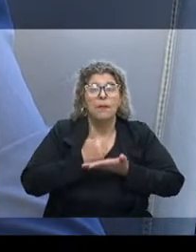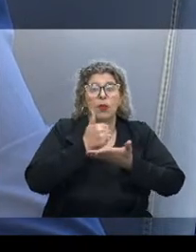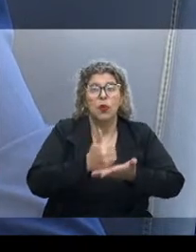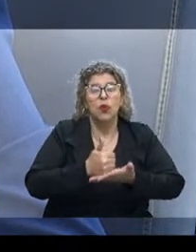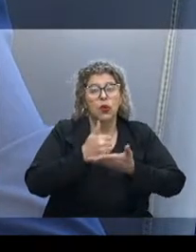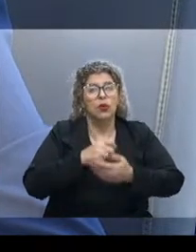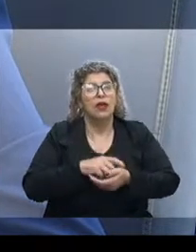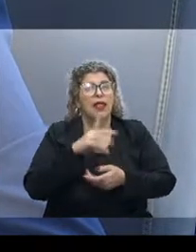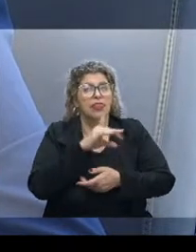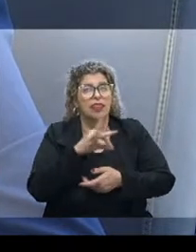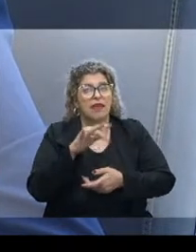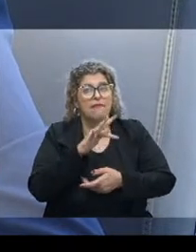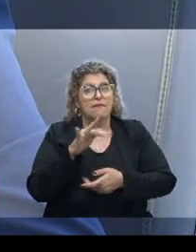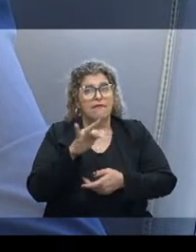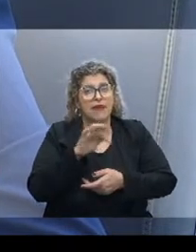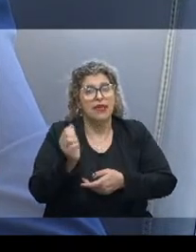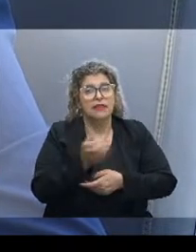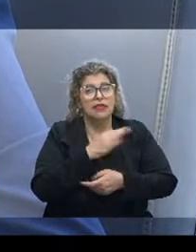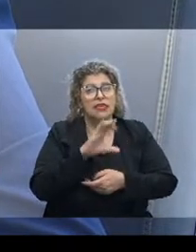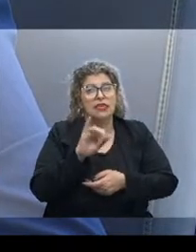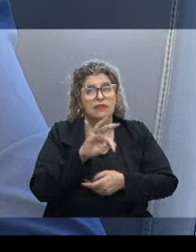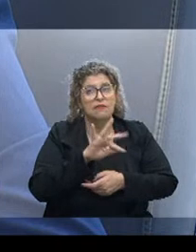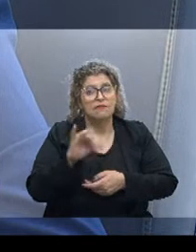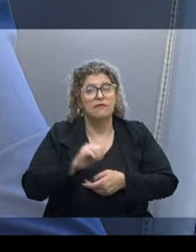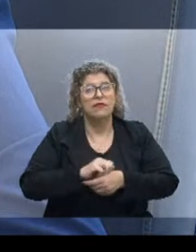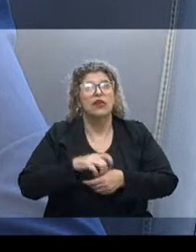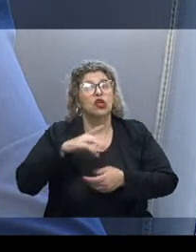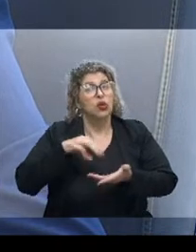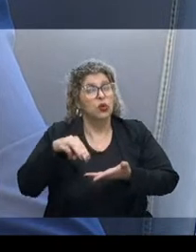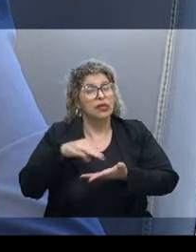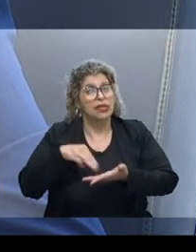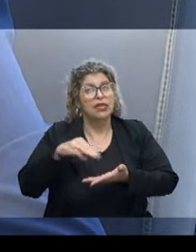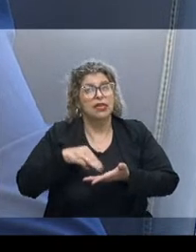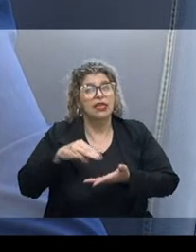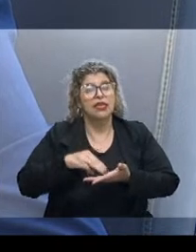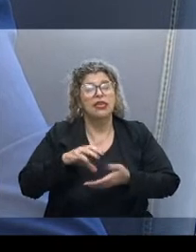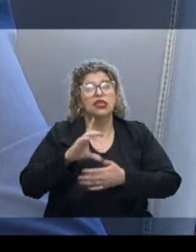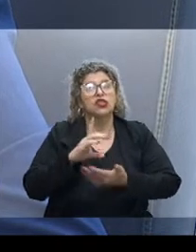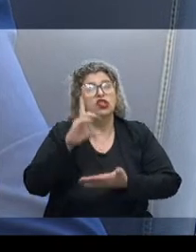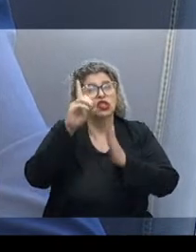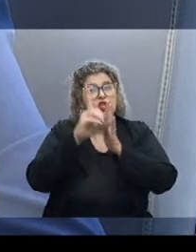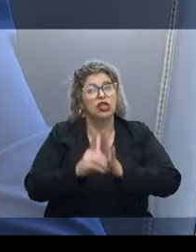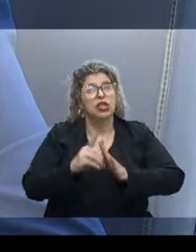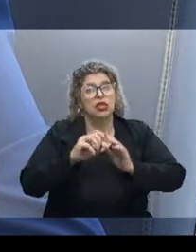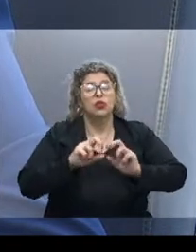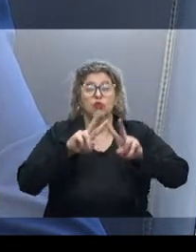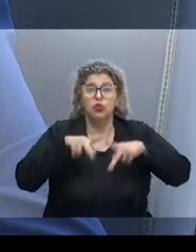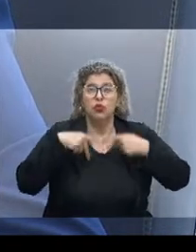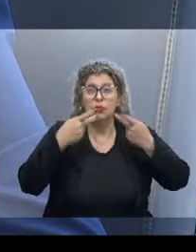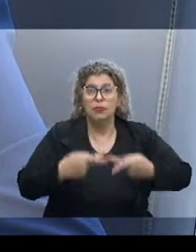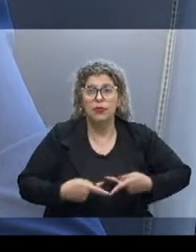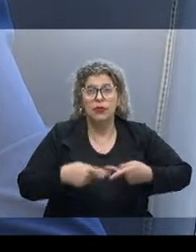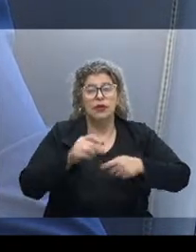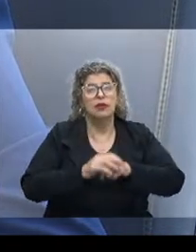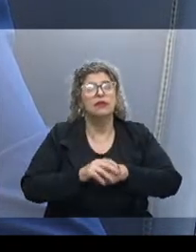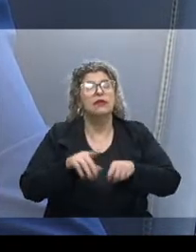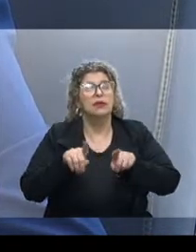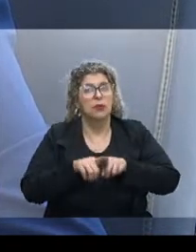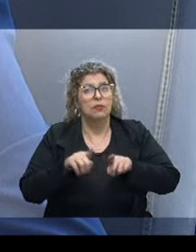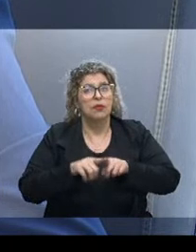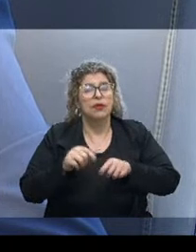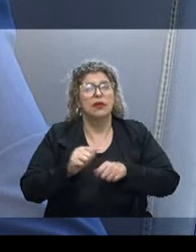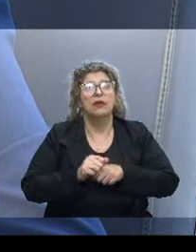Civil e com a Secretaria de Direitos Humanos. O auxílio emergencial gaúcho, que também foi uma política importante, que